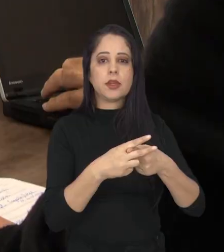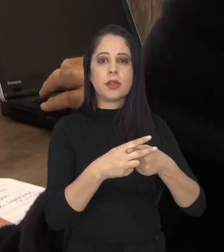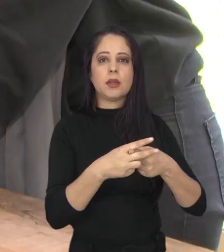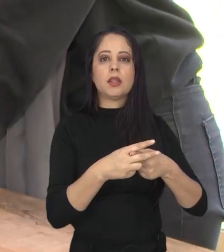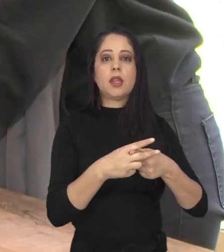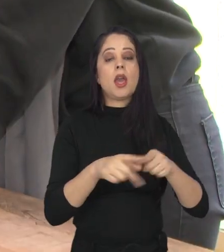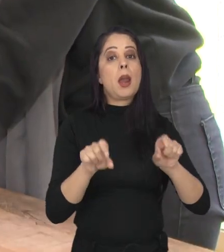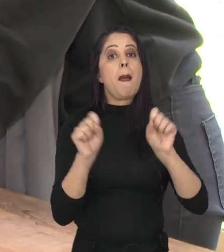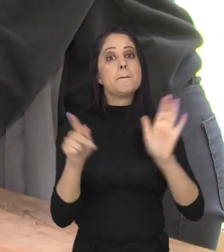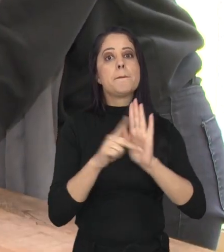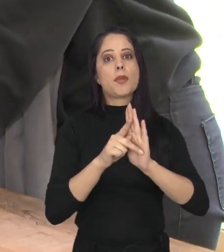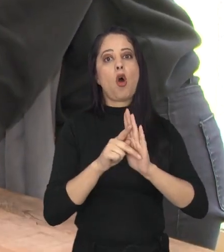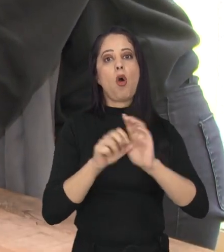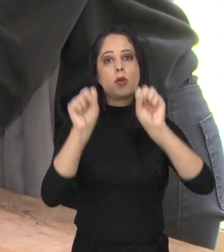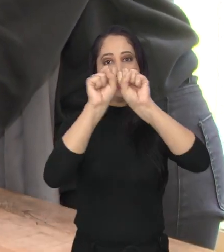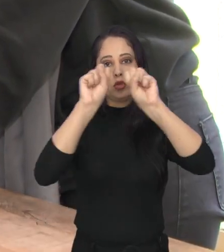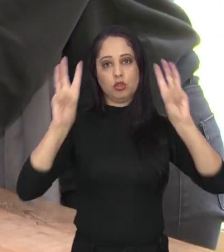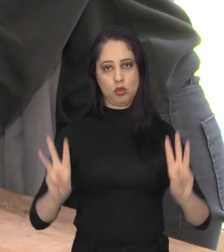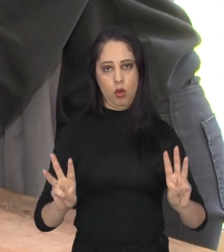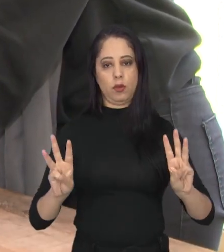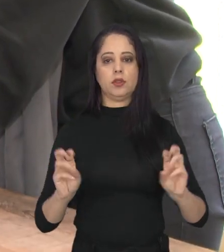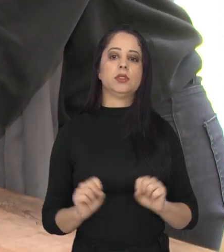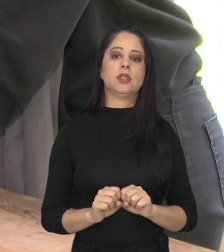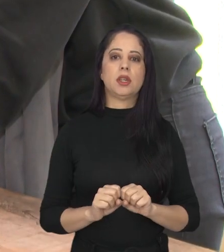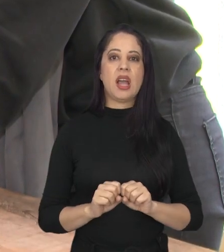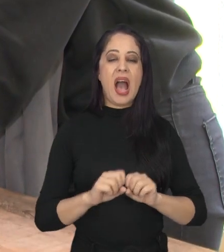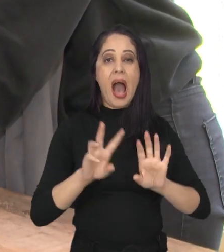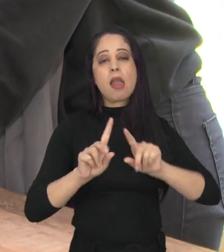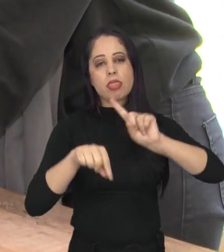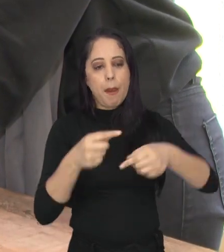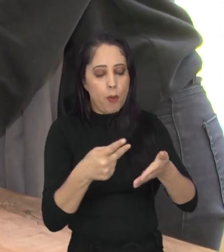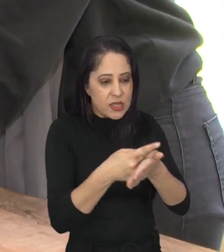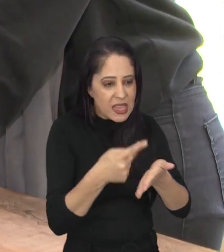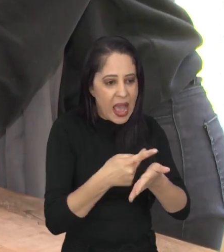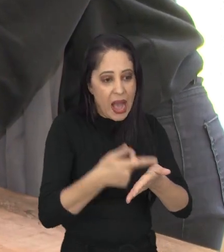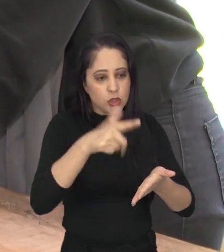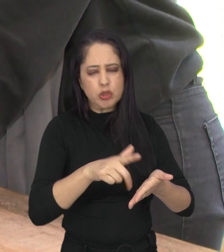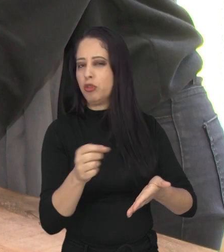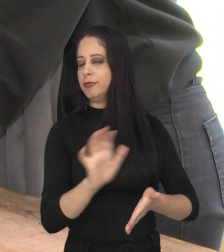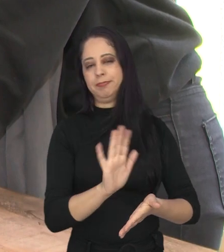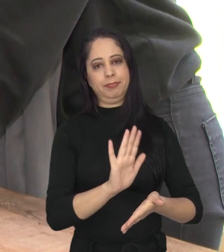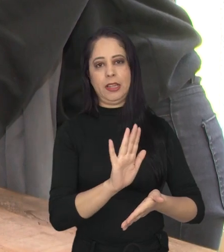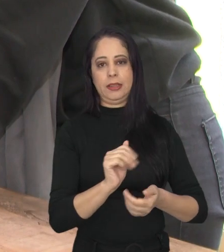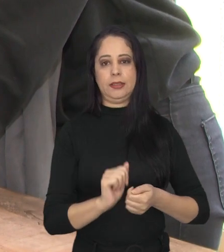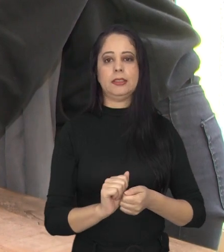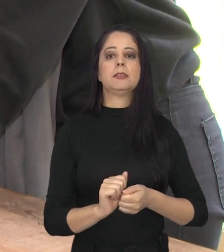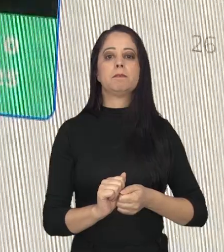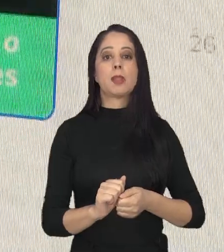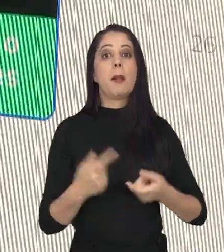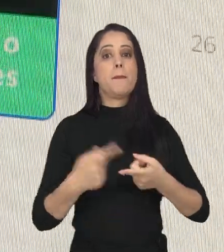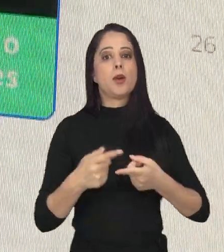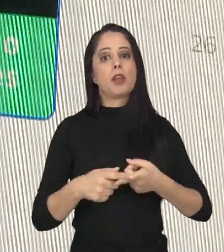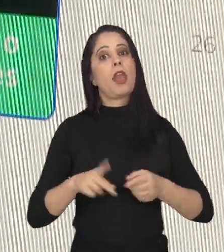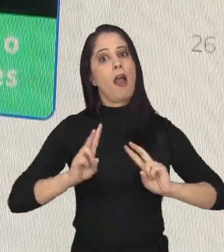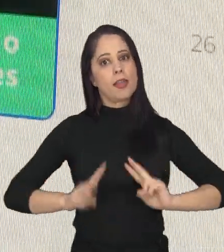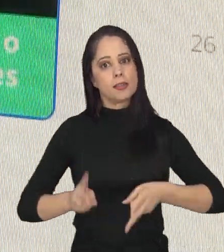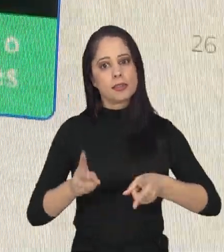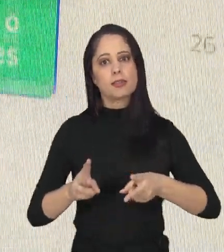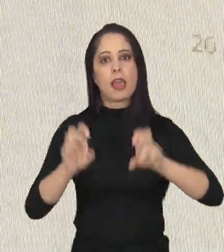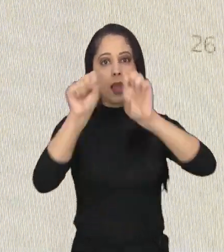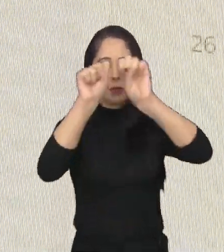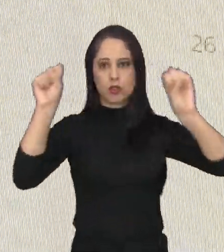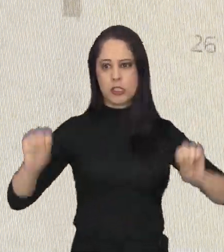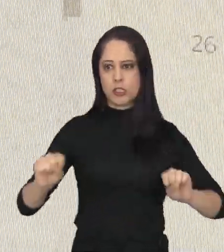servem de lição para o software. Assim, o erro não se repete nas próximas demandas, o que deixa a